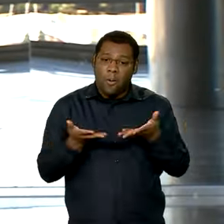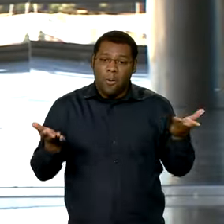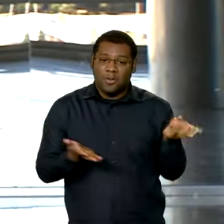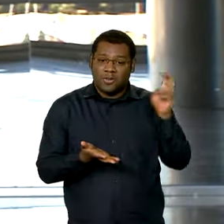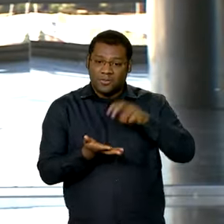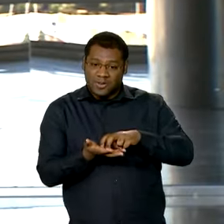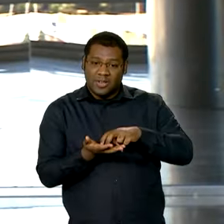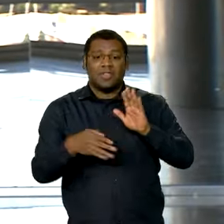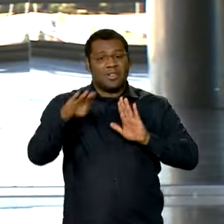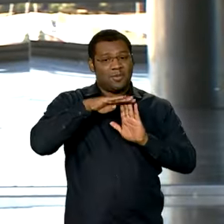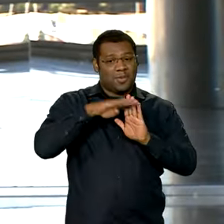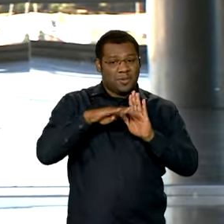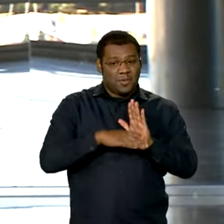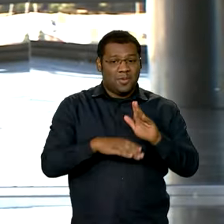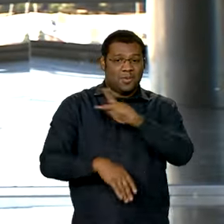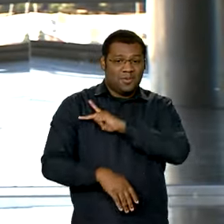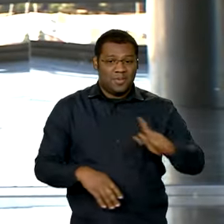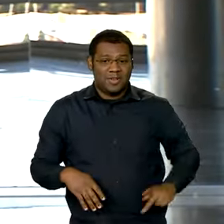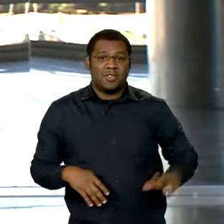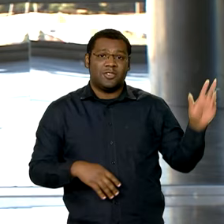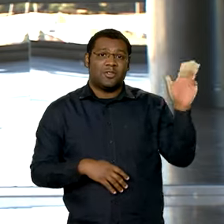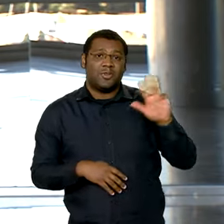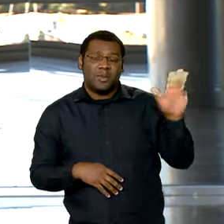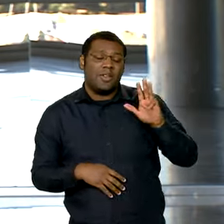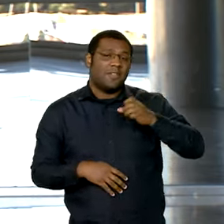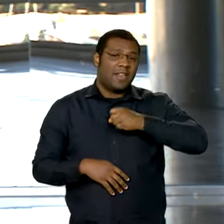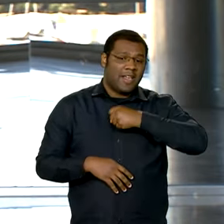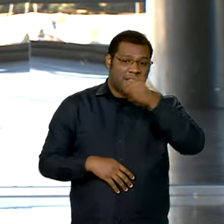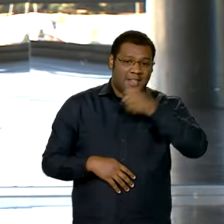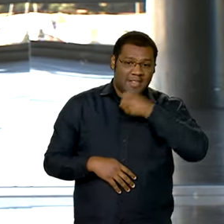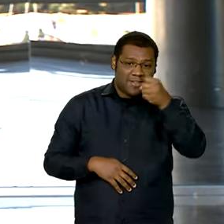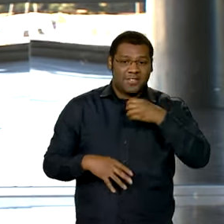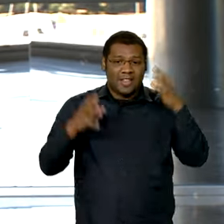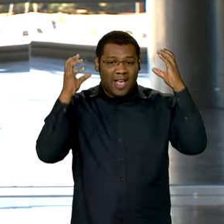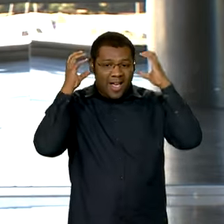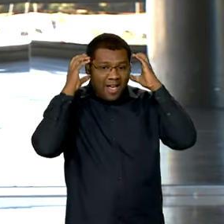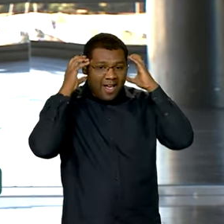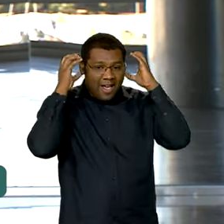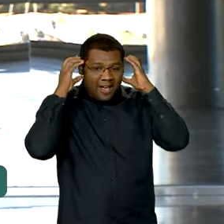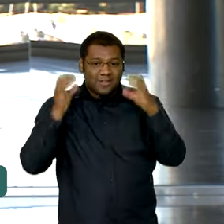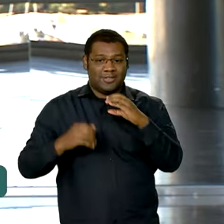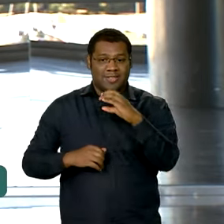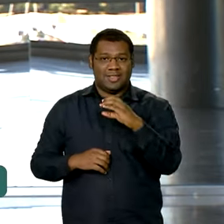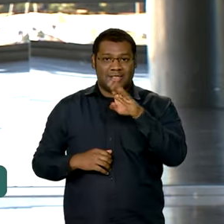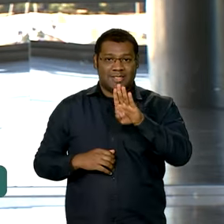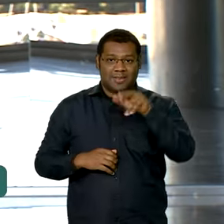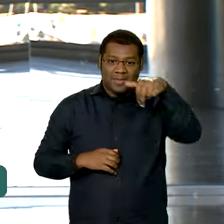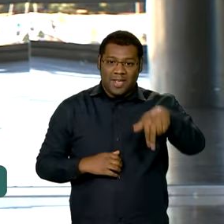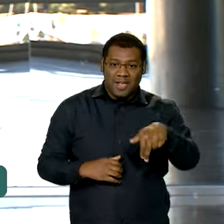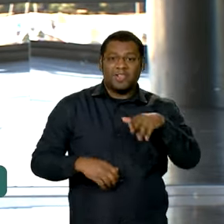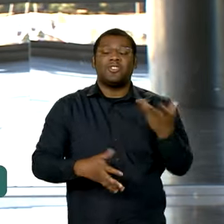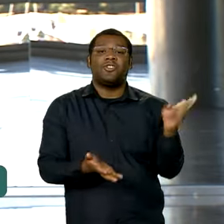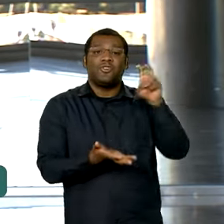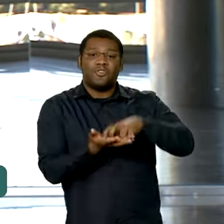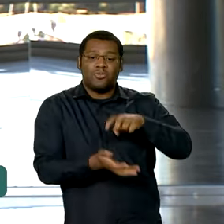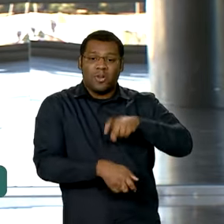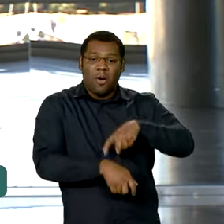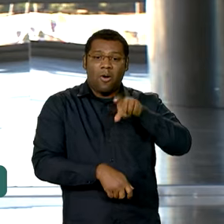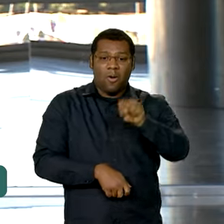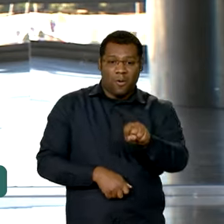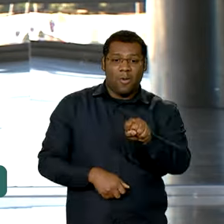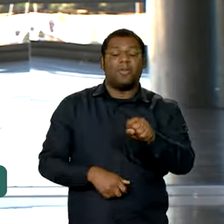cedo. O primeiro compromisso da manhã foi uma entrevista do presidente Lula à rádio CBN. Essa entrevista foi concedida a partir das oito da manhã,